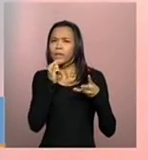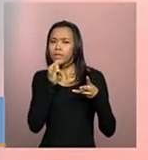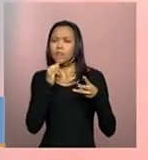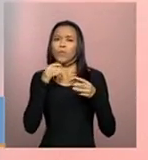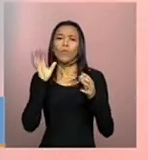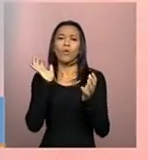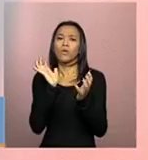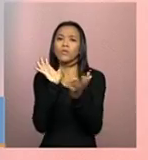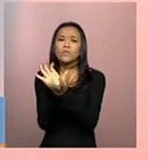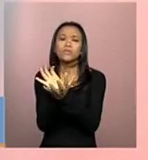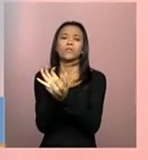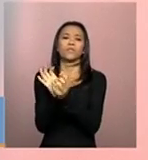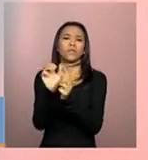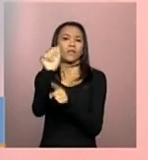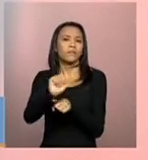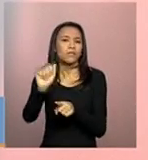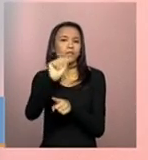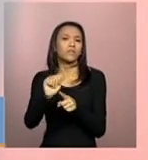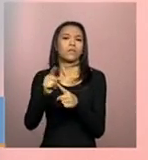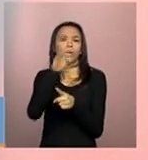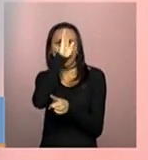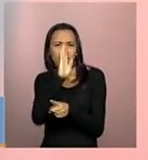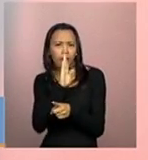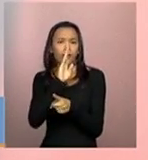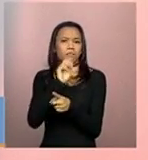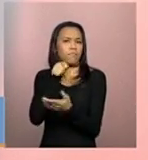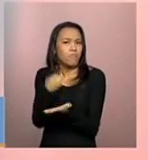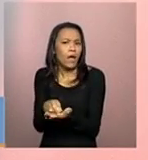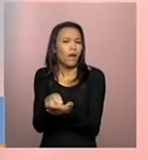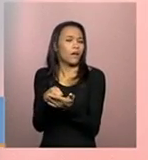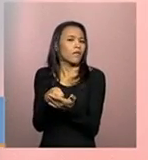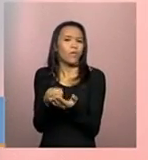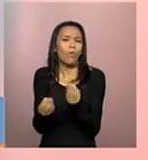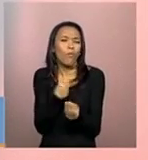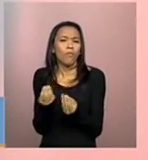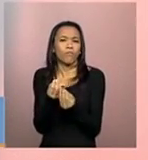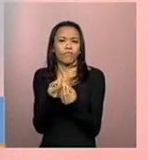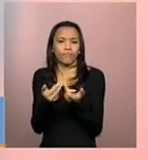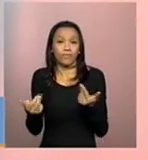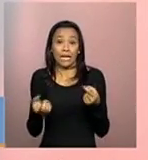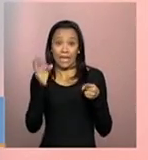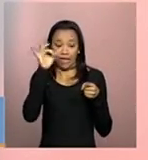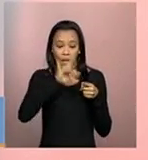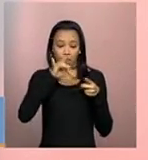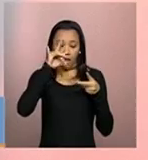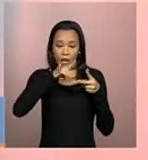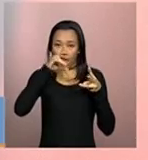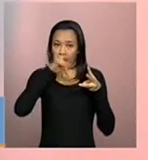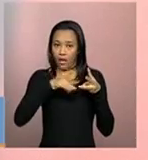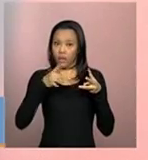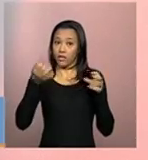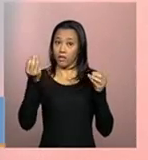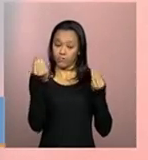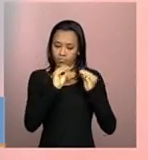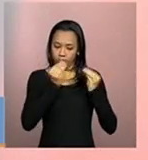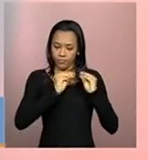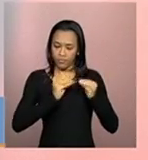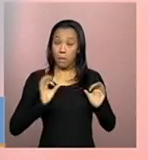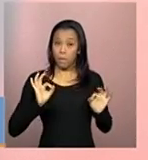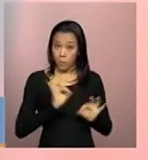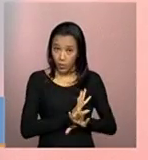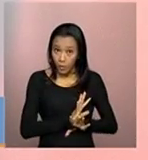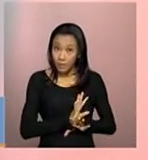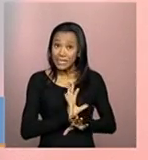de financiamento, de gratuidade. Então, cada sessão preenchida, ao final, ela deverá ser